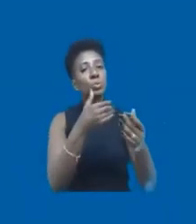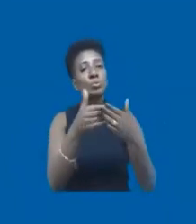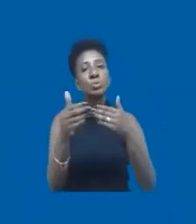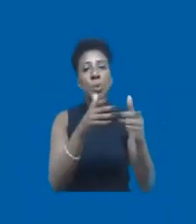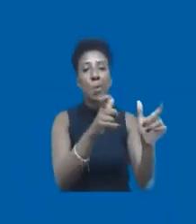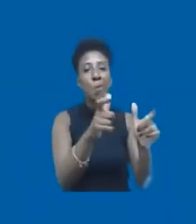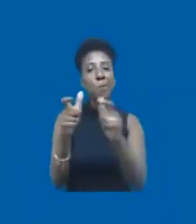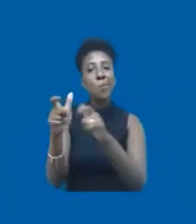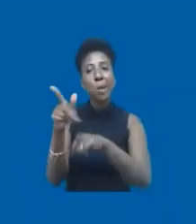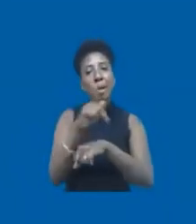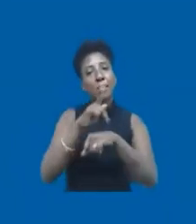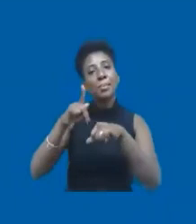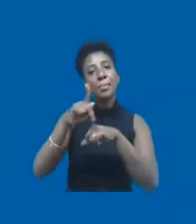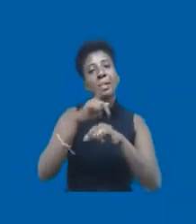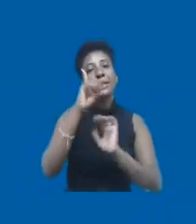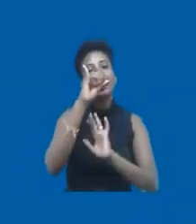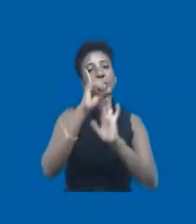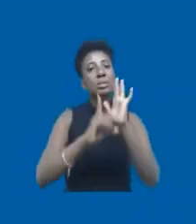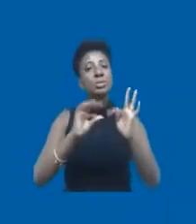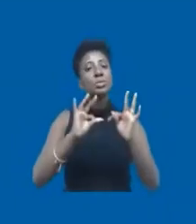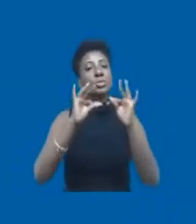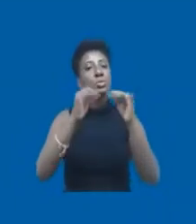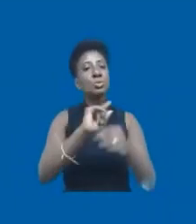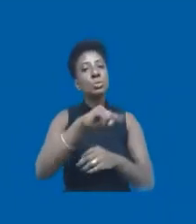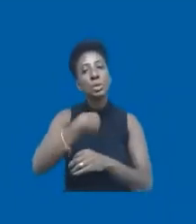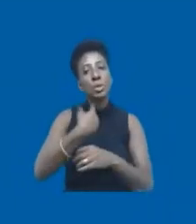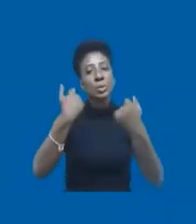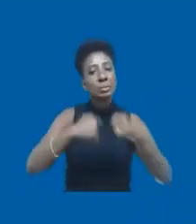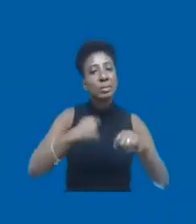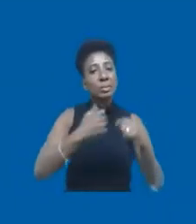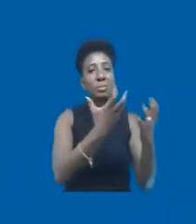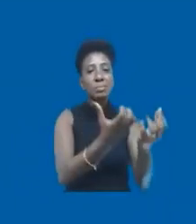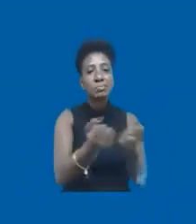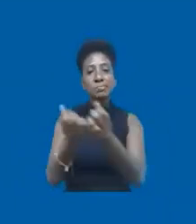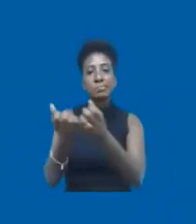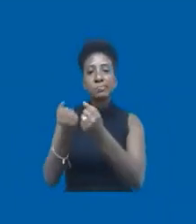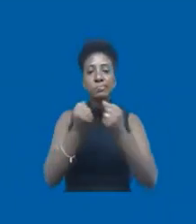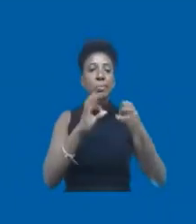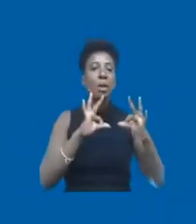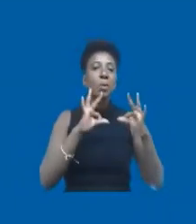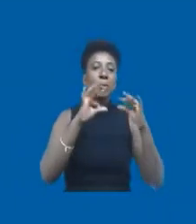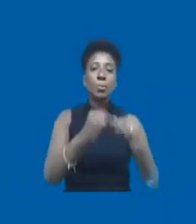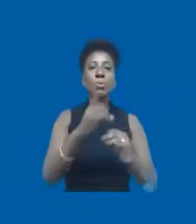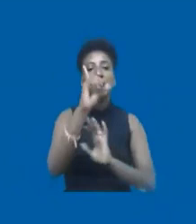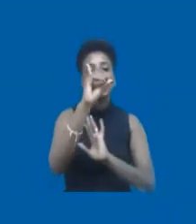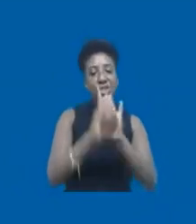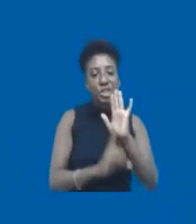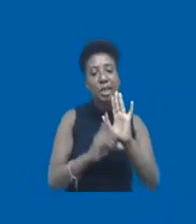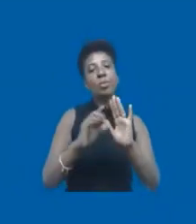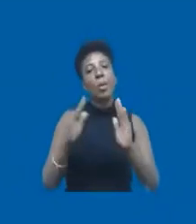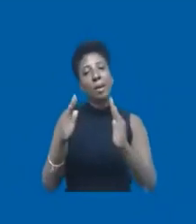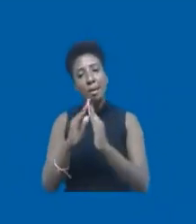São direitos indivisíveis, né? Que a gente tem que adotar na sua integralidade o direito à moradia, o direito à